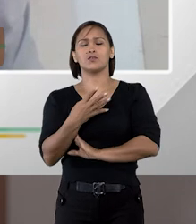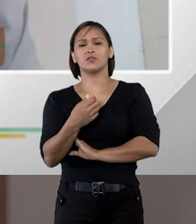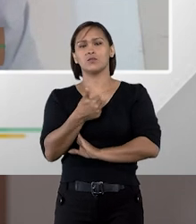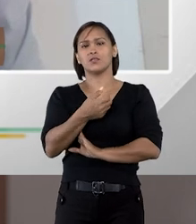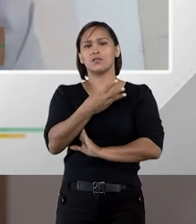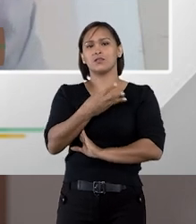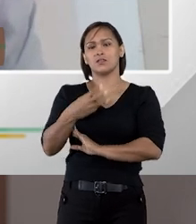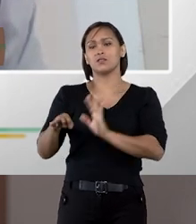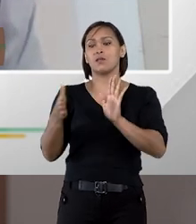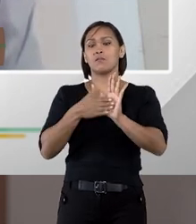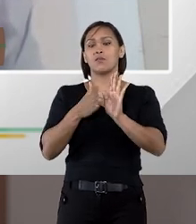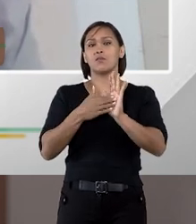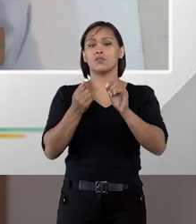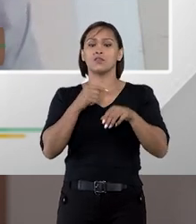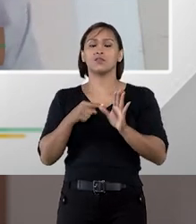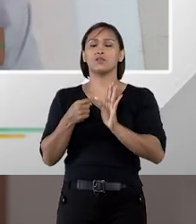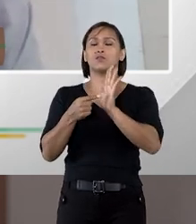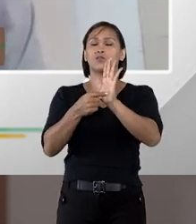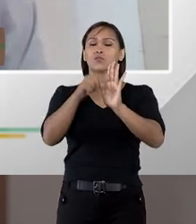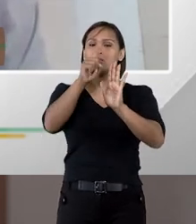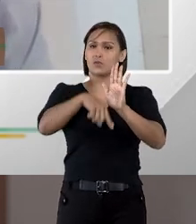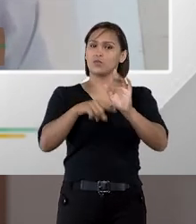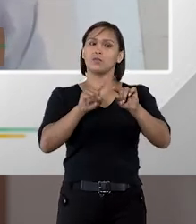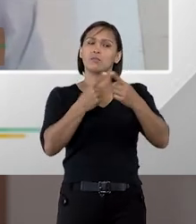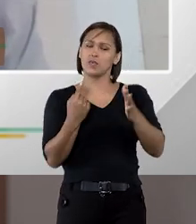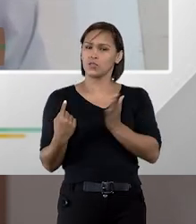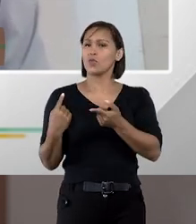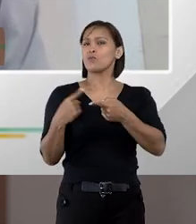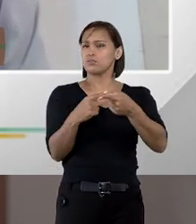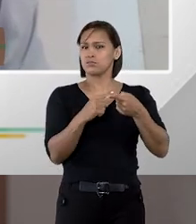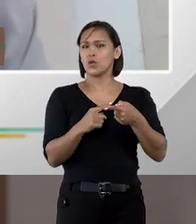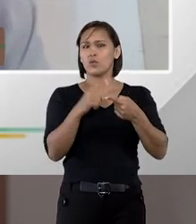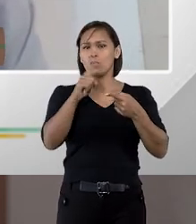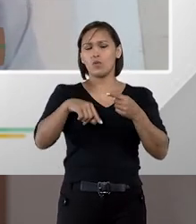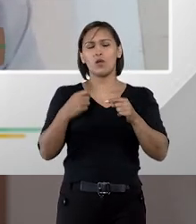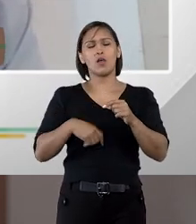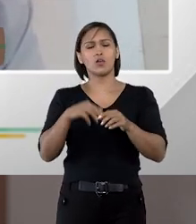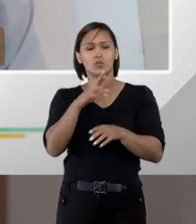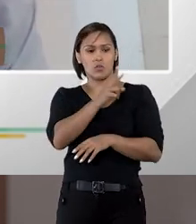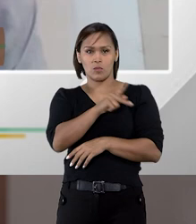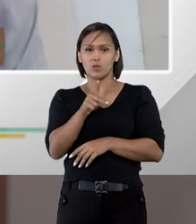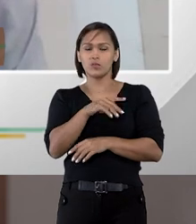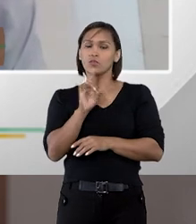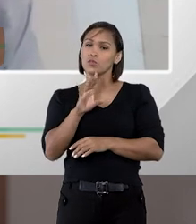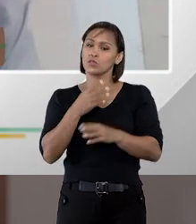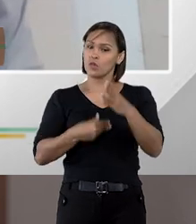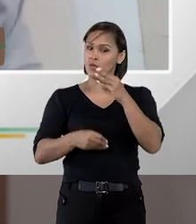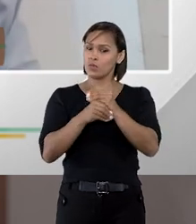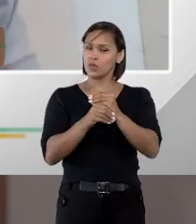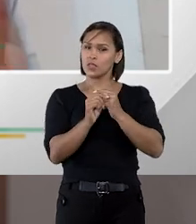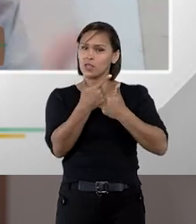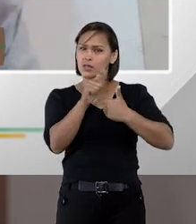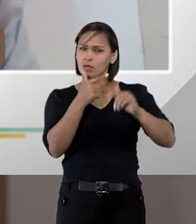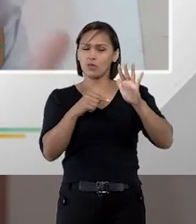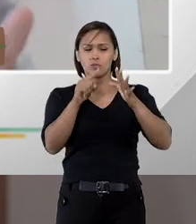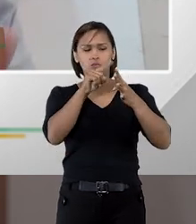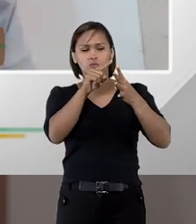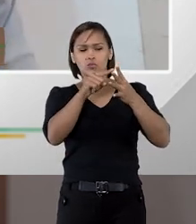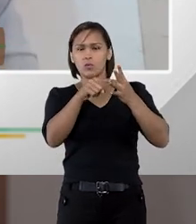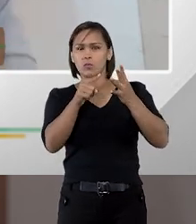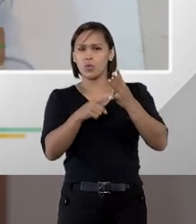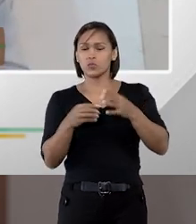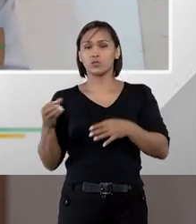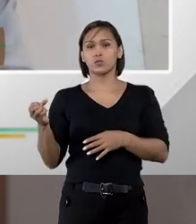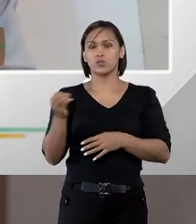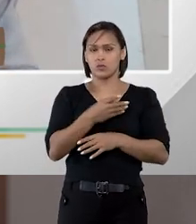.133 propôs e trouxe, mas eu concordo com Rafael. E só complementando alguns dos pontos